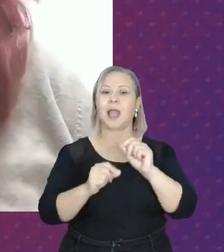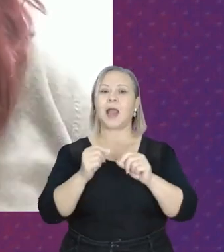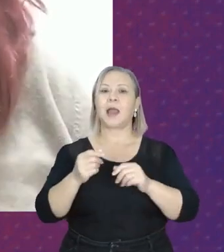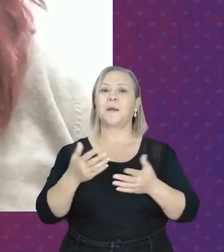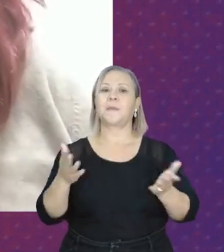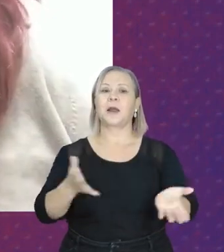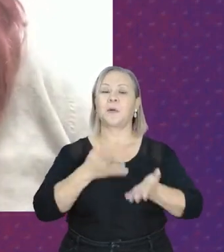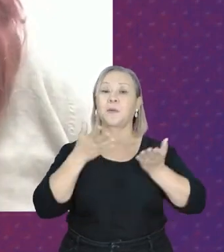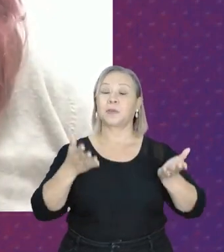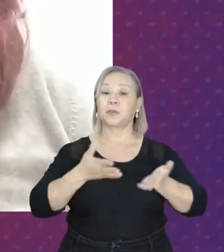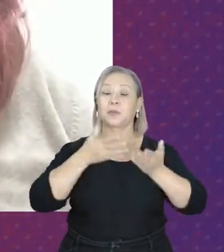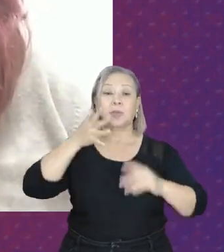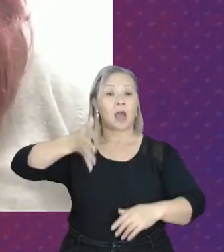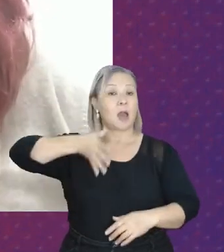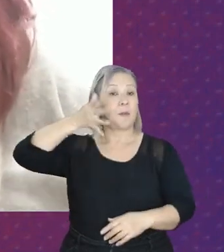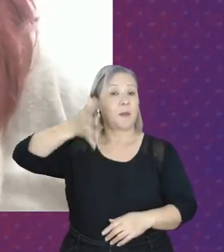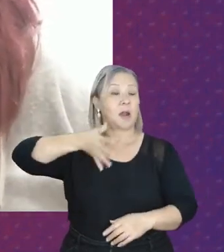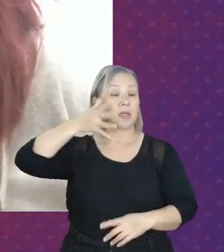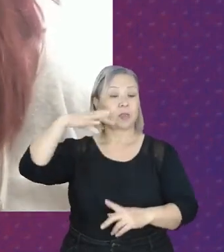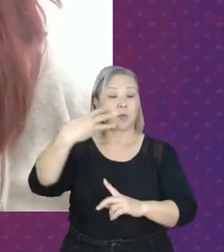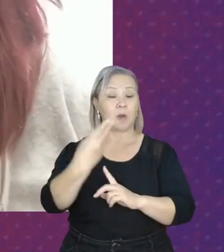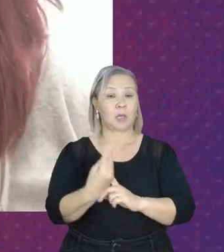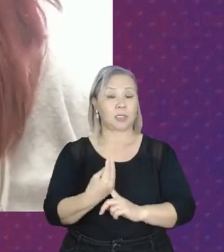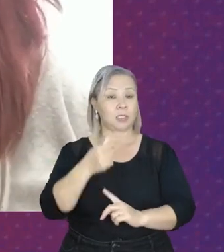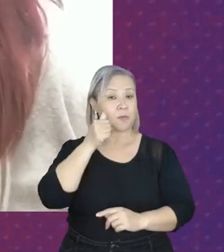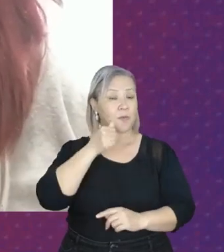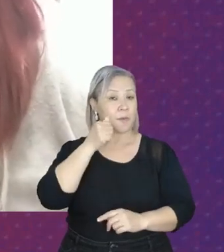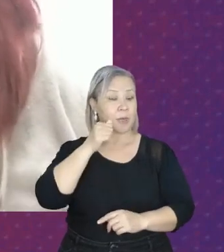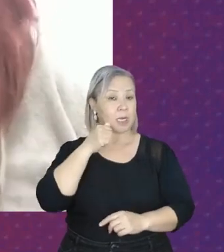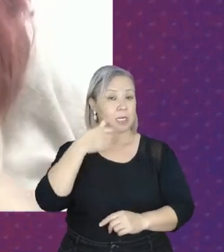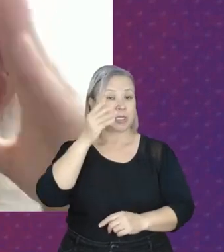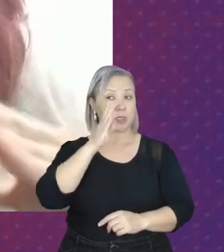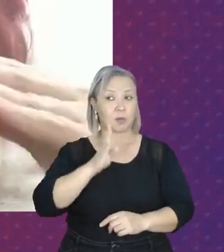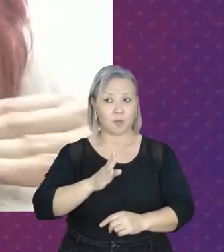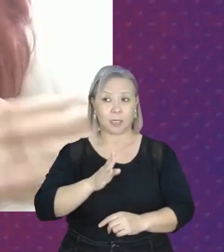proporcionar palestras sobre artistas femininas no Brasil,